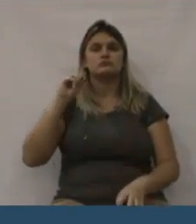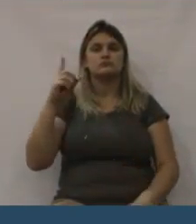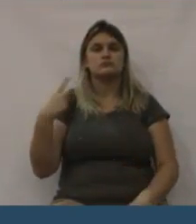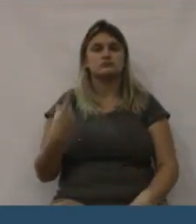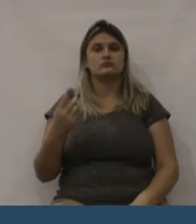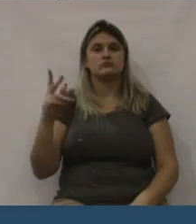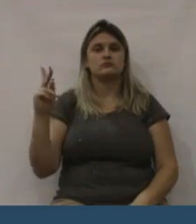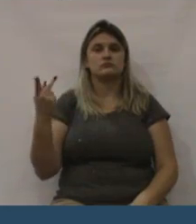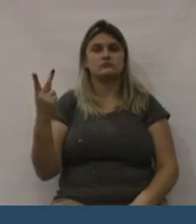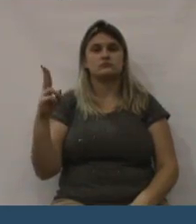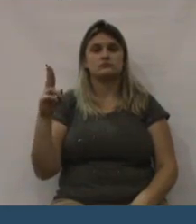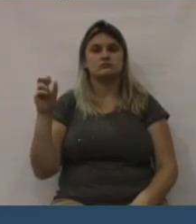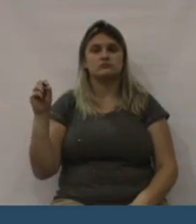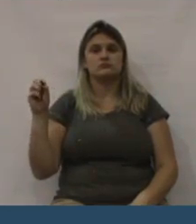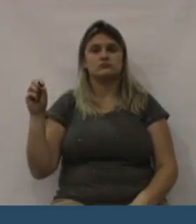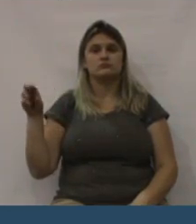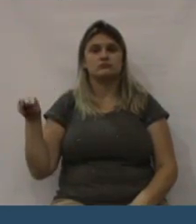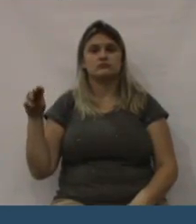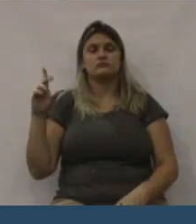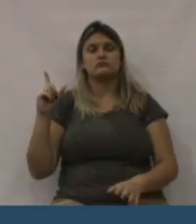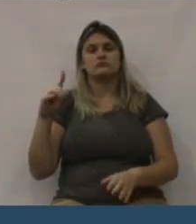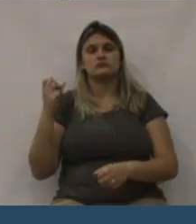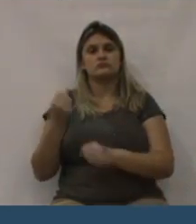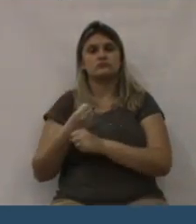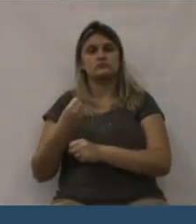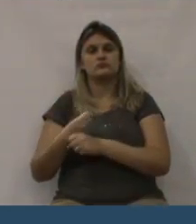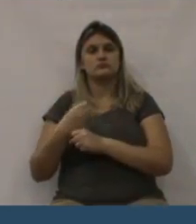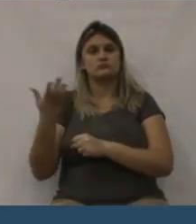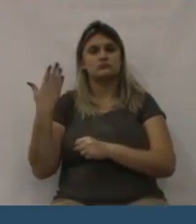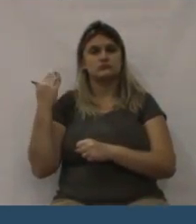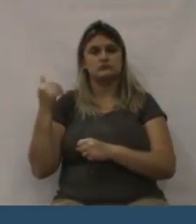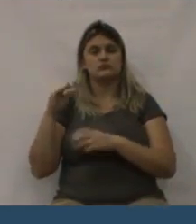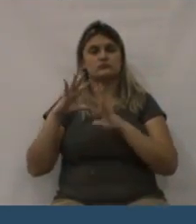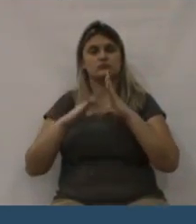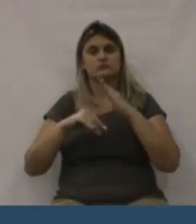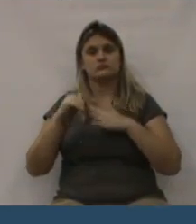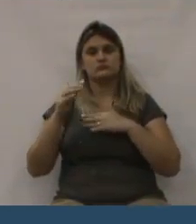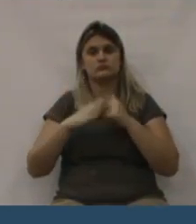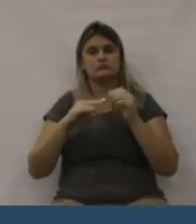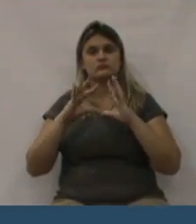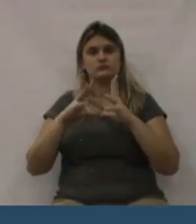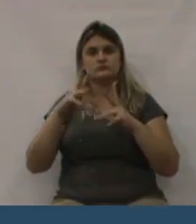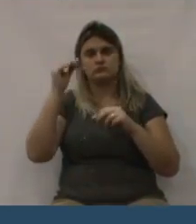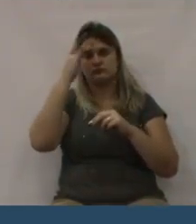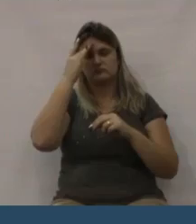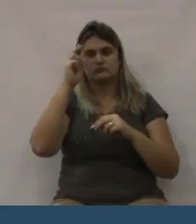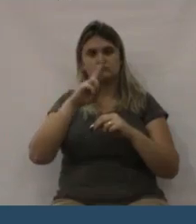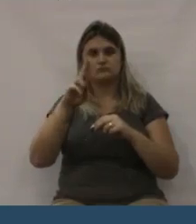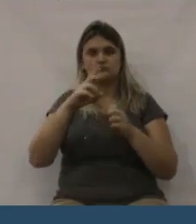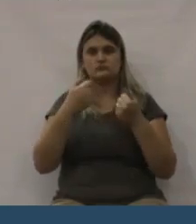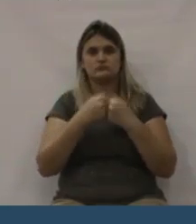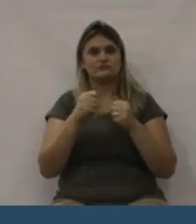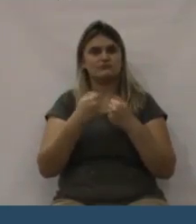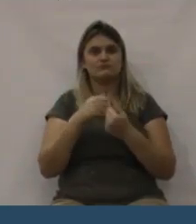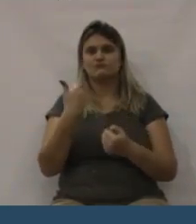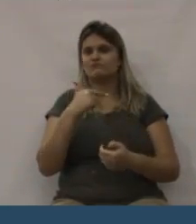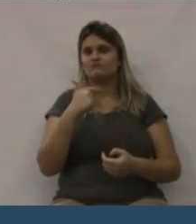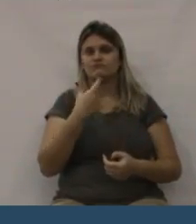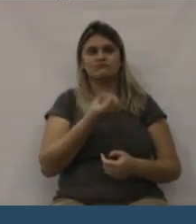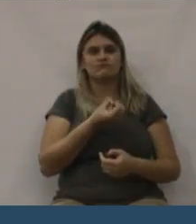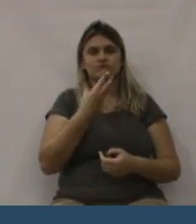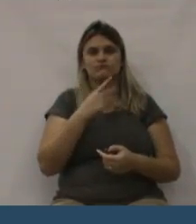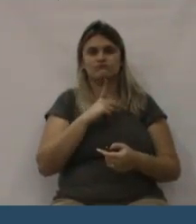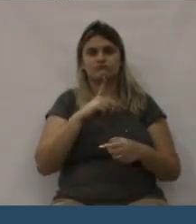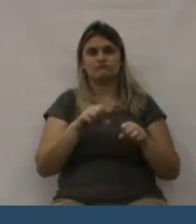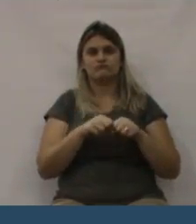a solicitação de parcerias para a compra de um ônibus, o qual a gente sabe